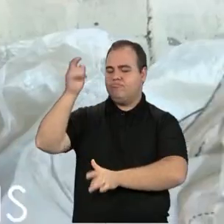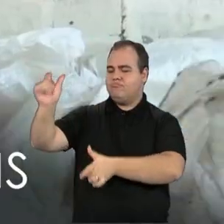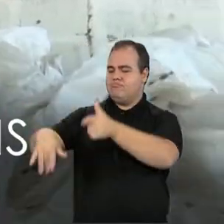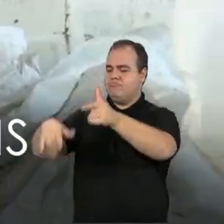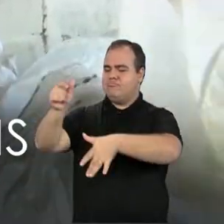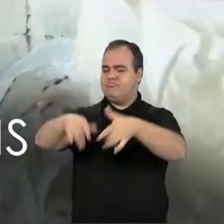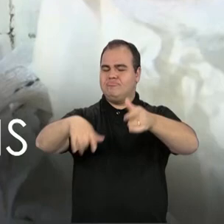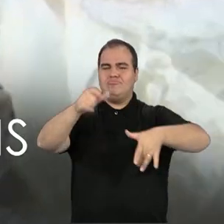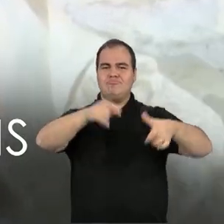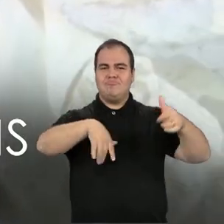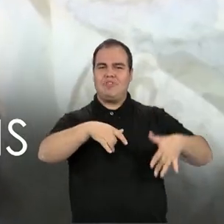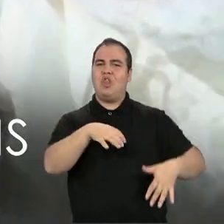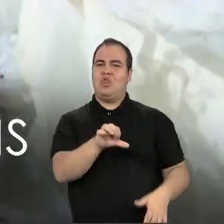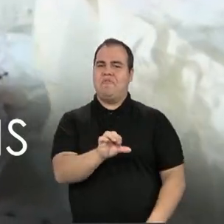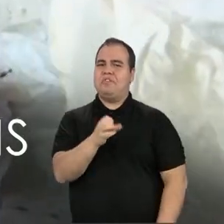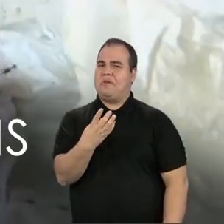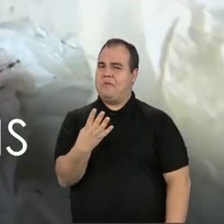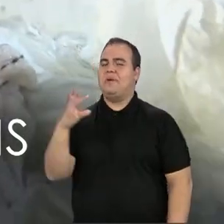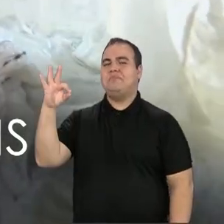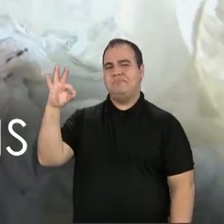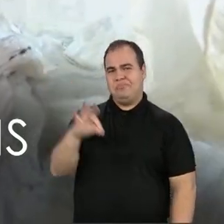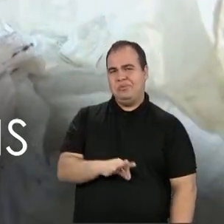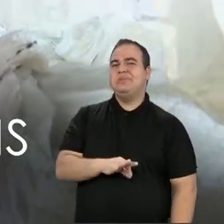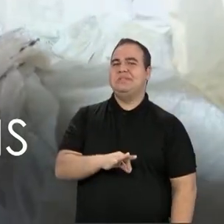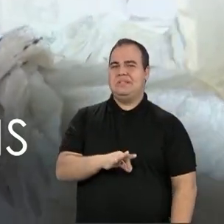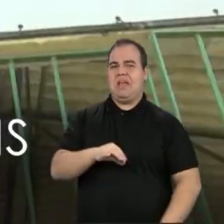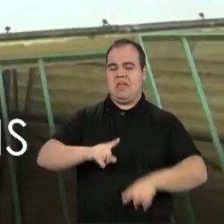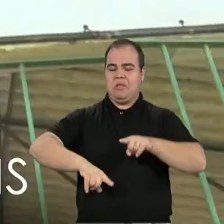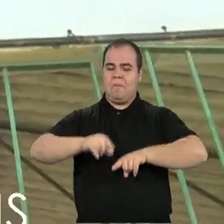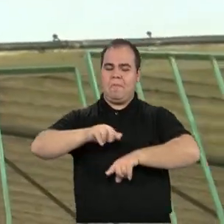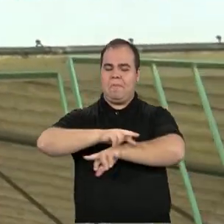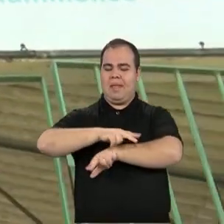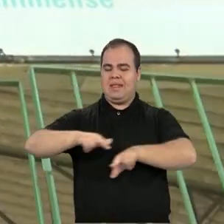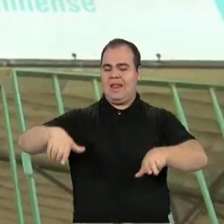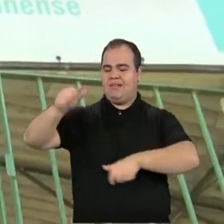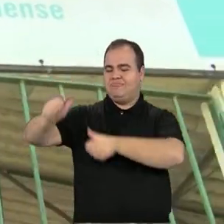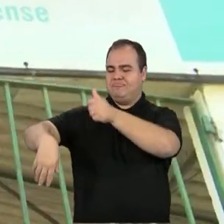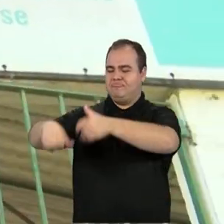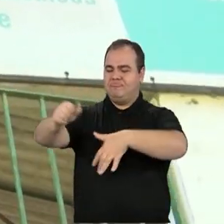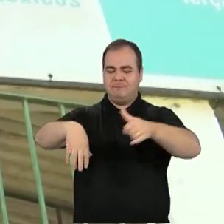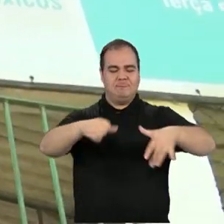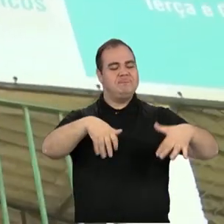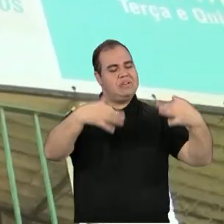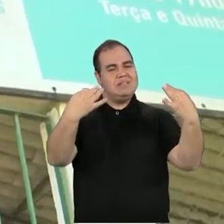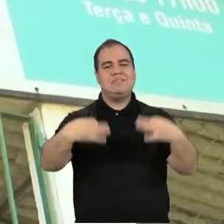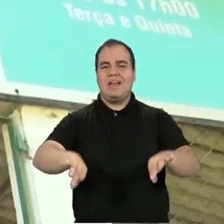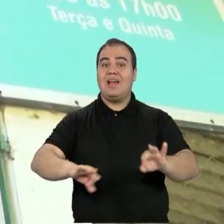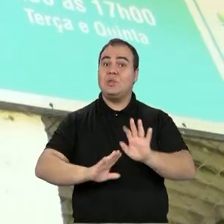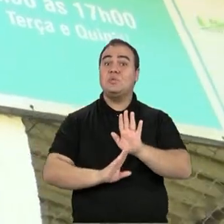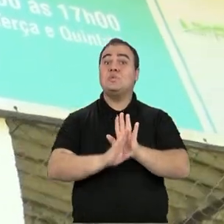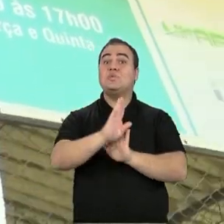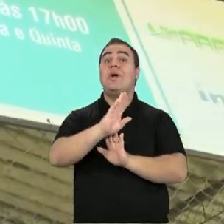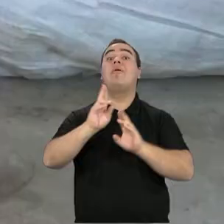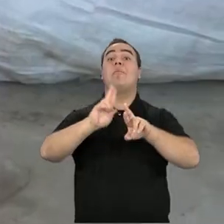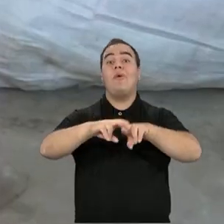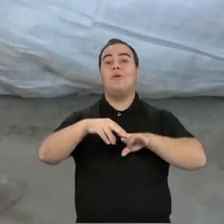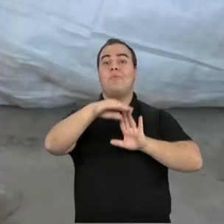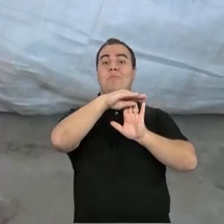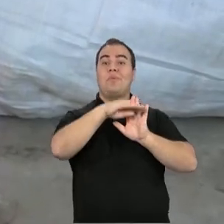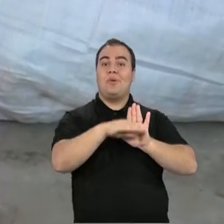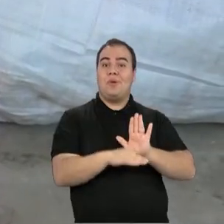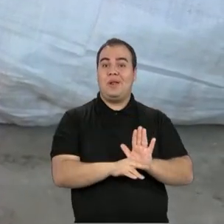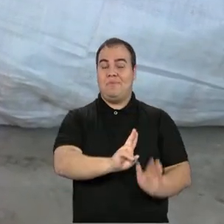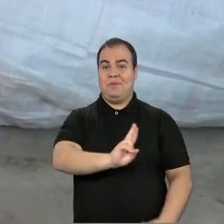94% das embalagens do mercado de defensivos. O sucesso é graças a um programa chamado de Sistema